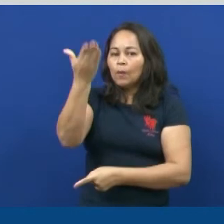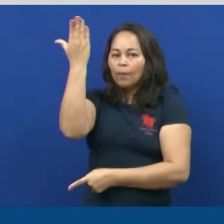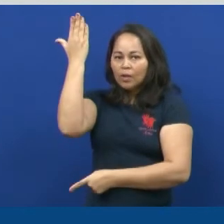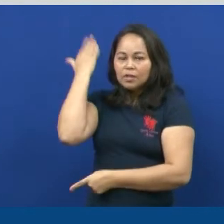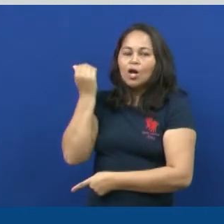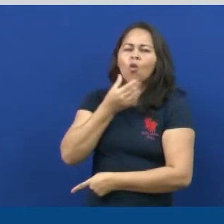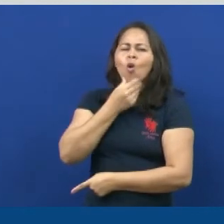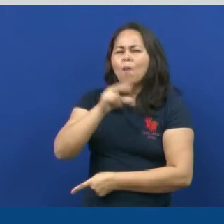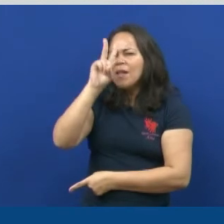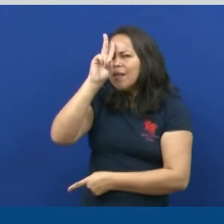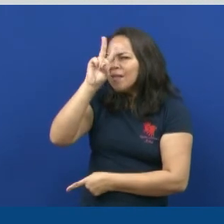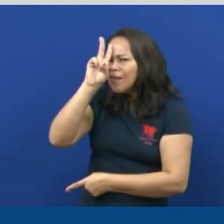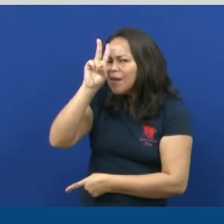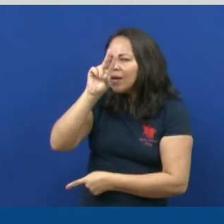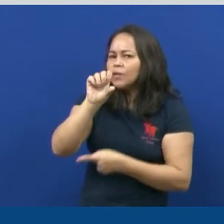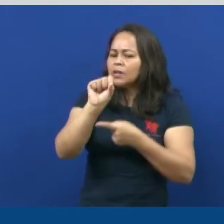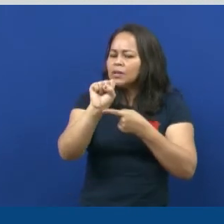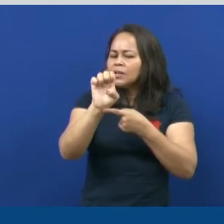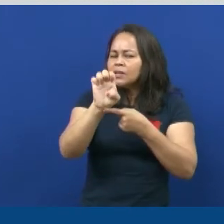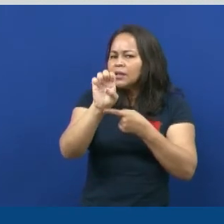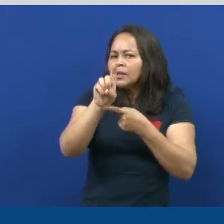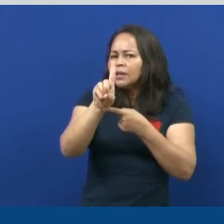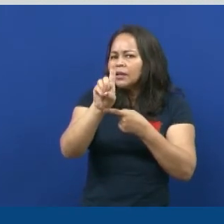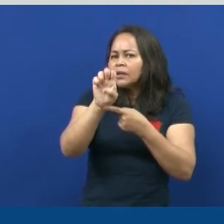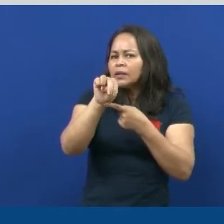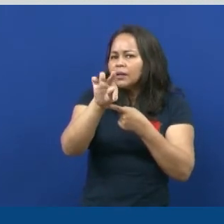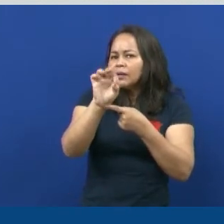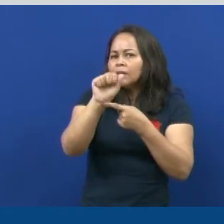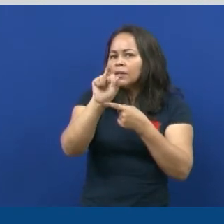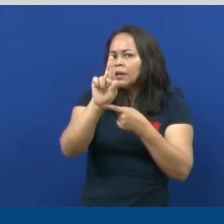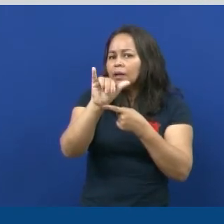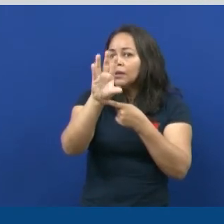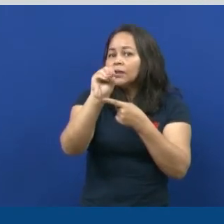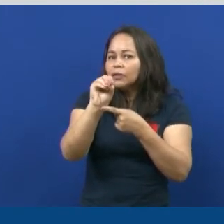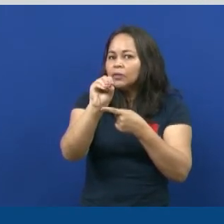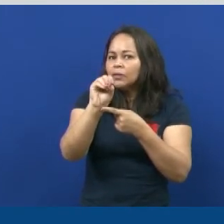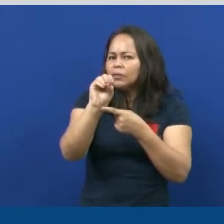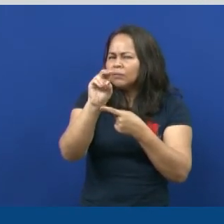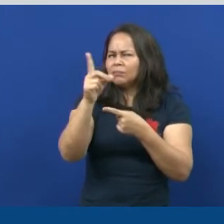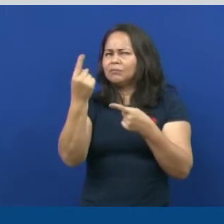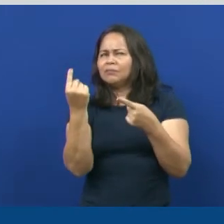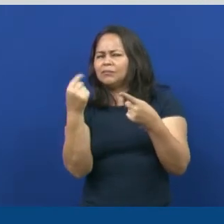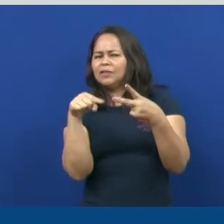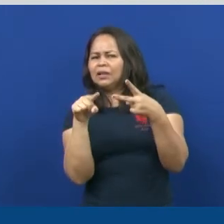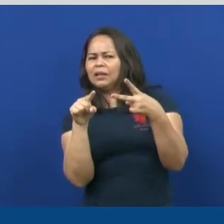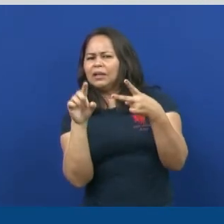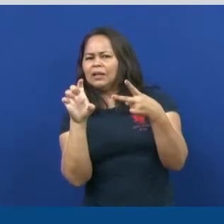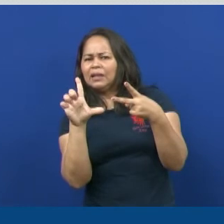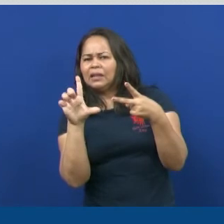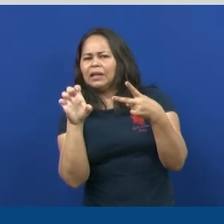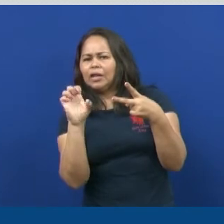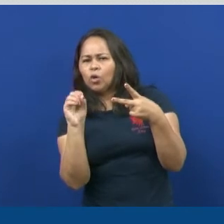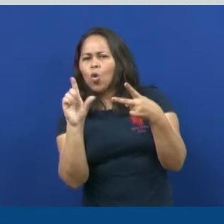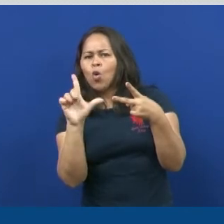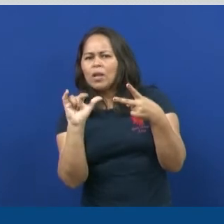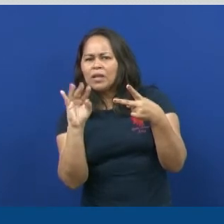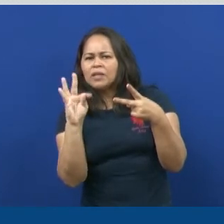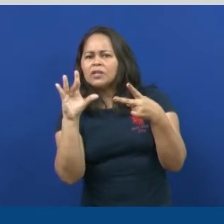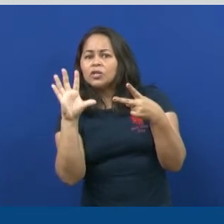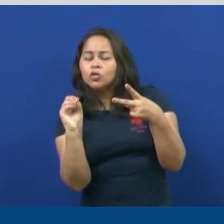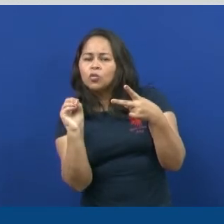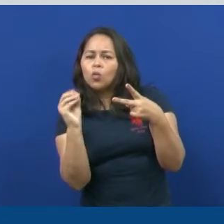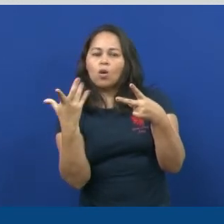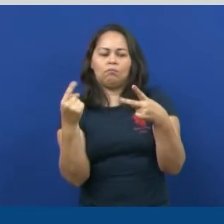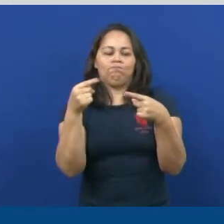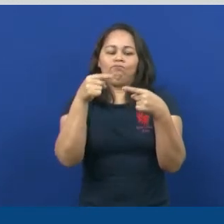sedentários? Sedentários? Sedentários não seriam lá no neolítico? Os homens desse período eram